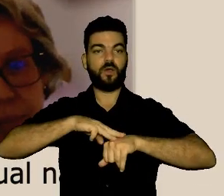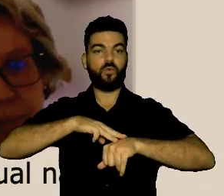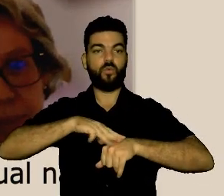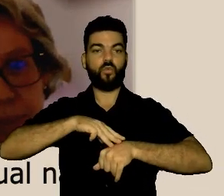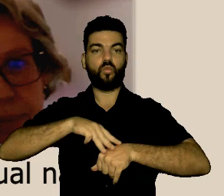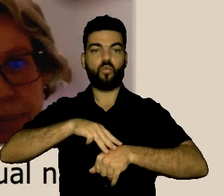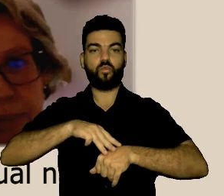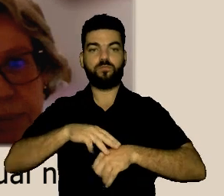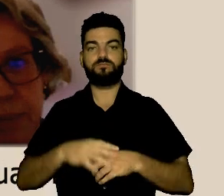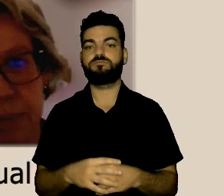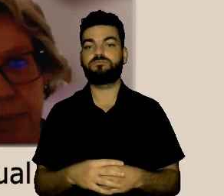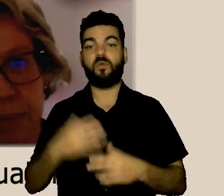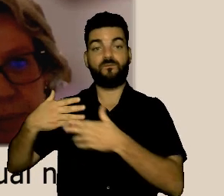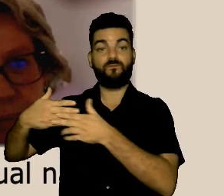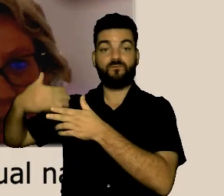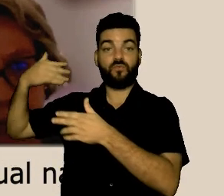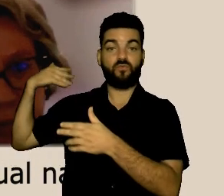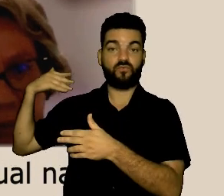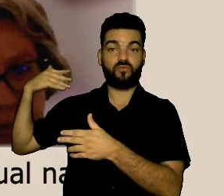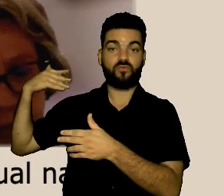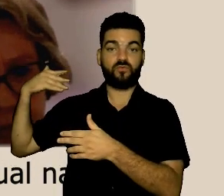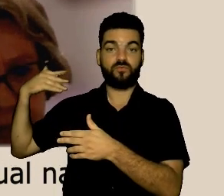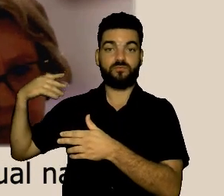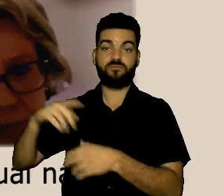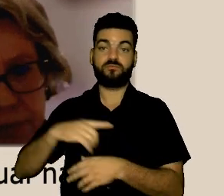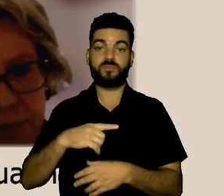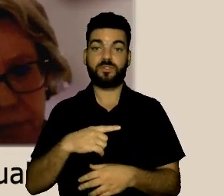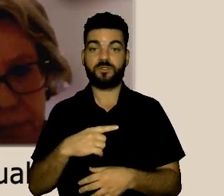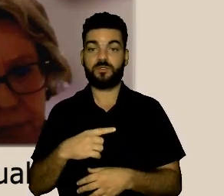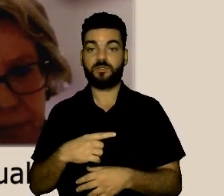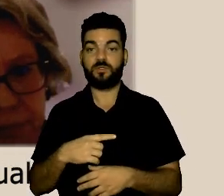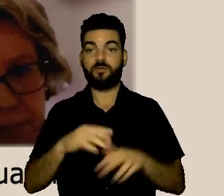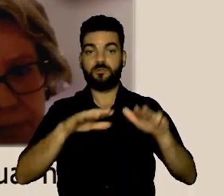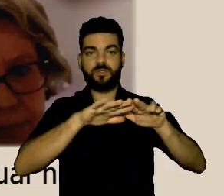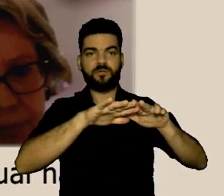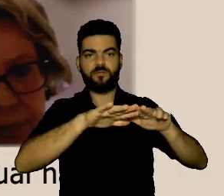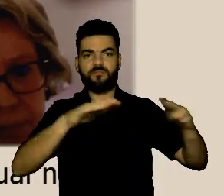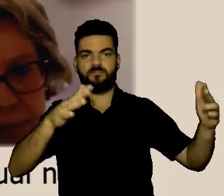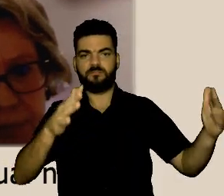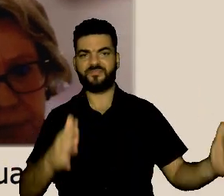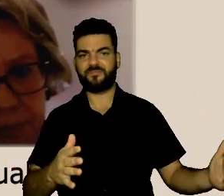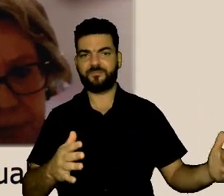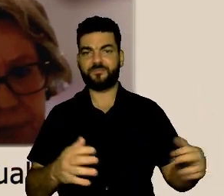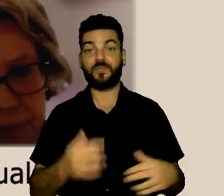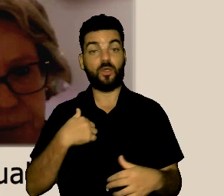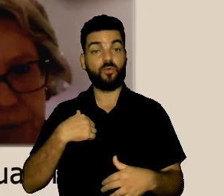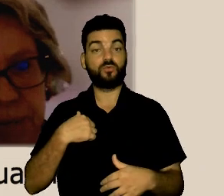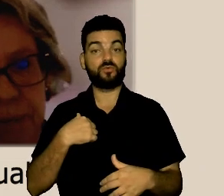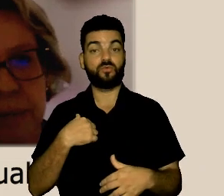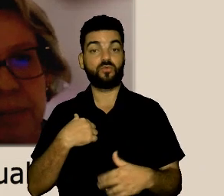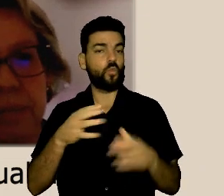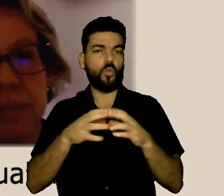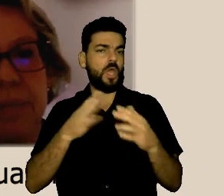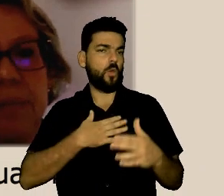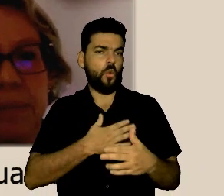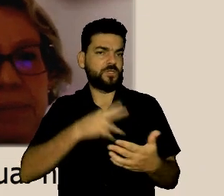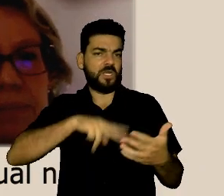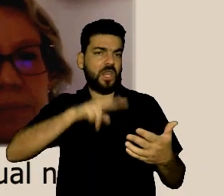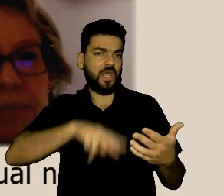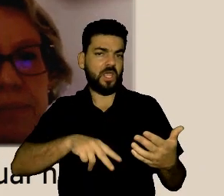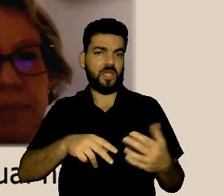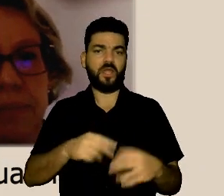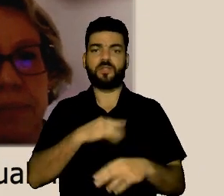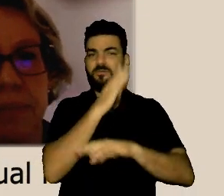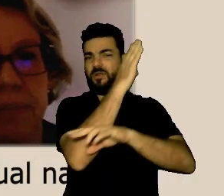paz. Estou no meu ambiente de leitura, com uma estante, os livros, minhas almofadas, aonde eu